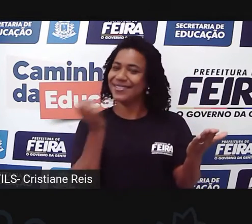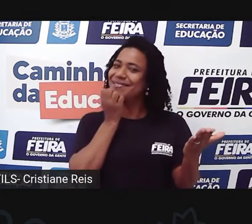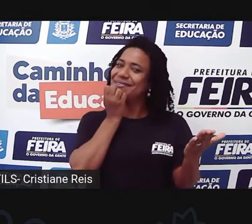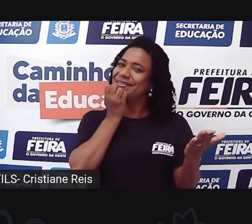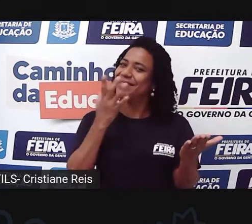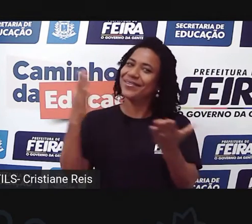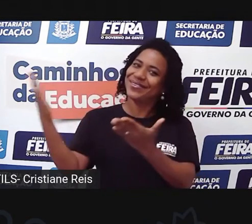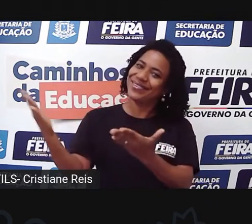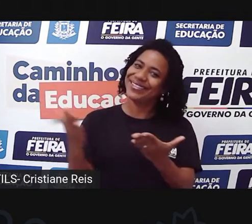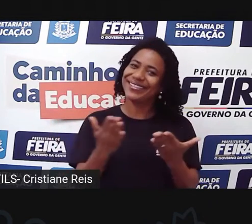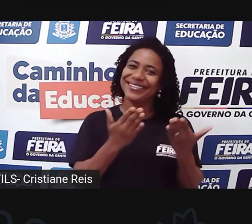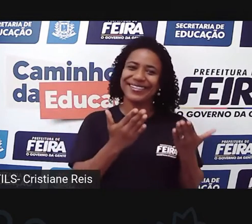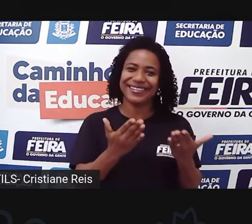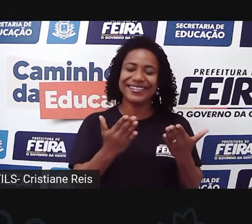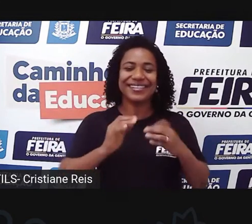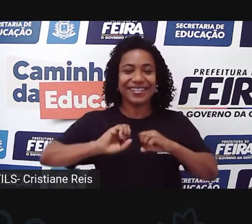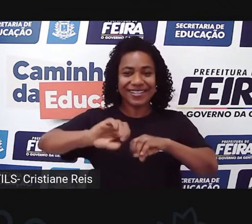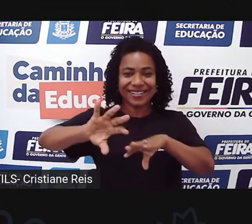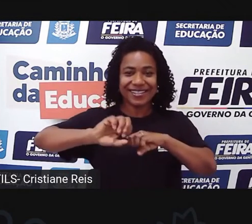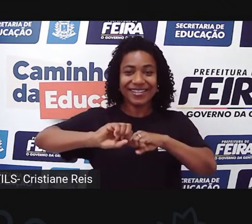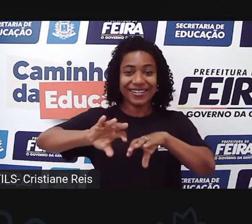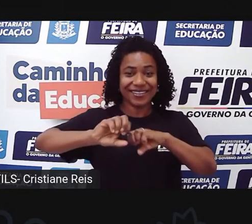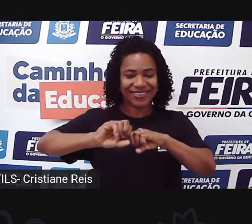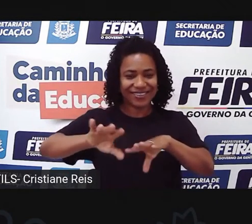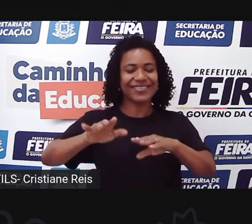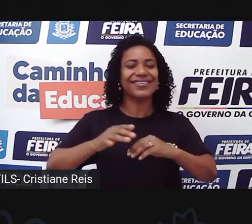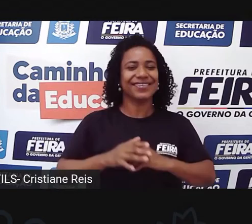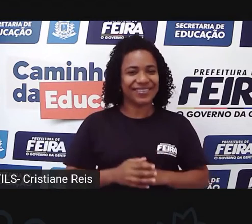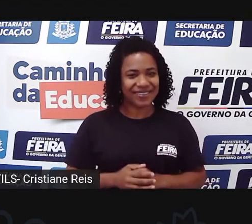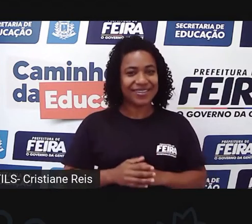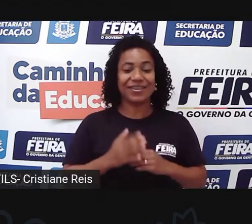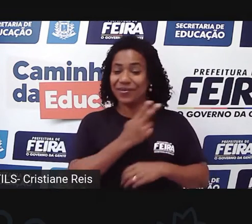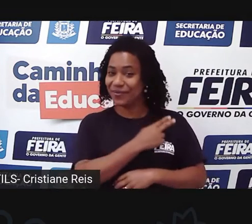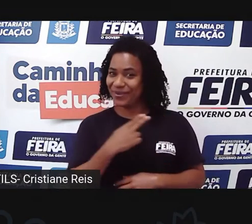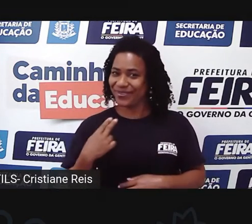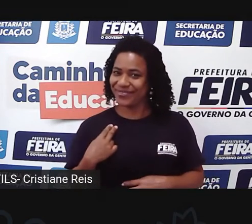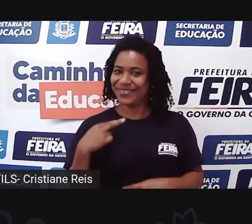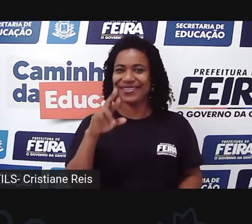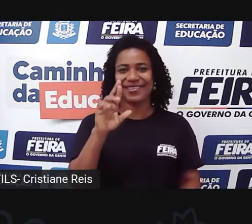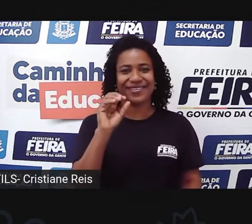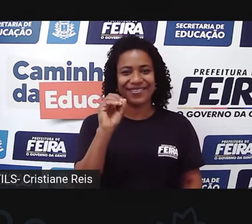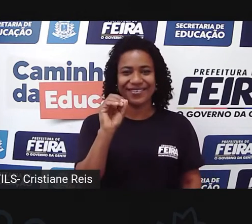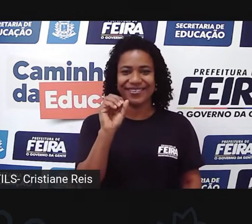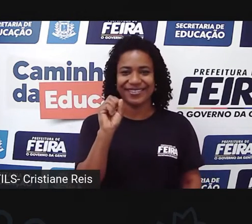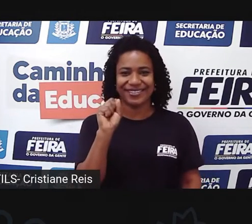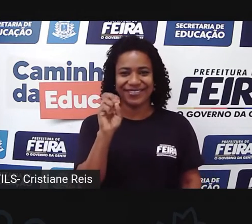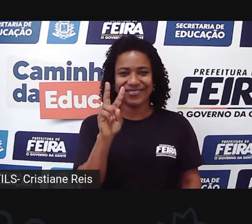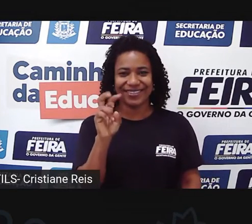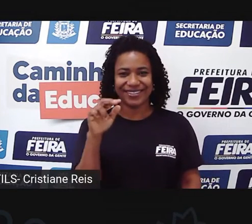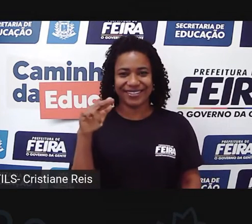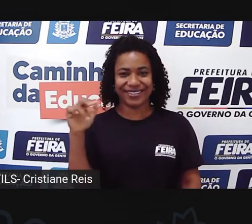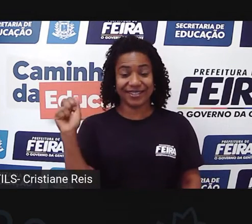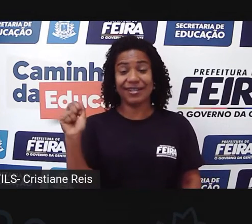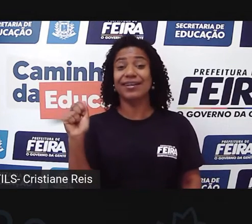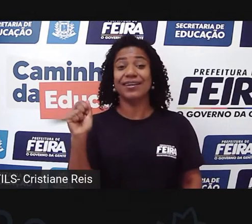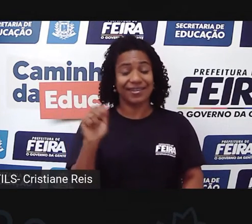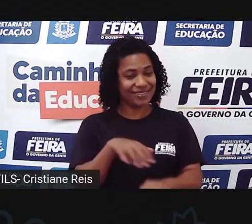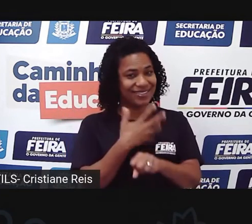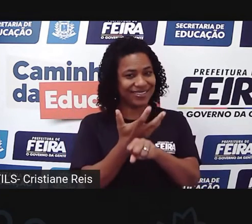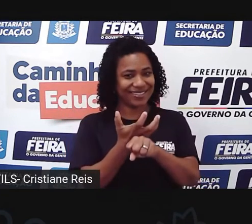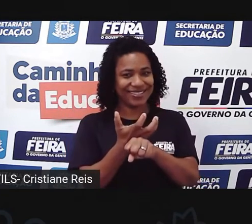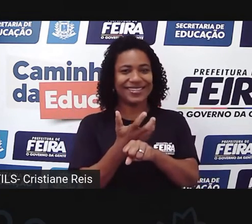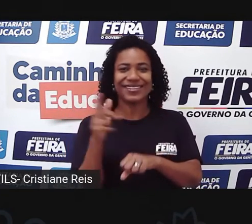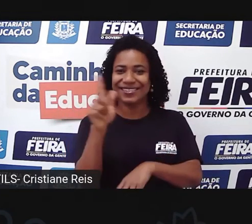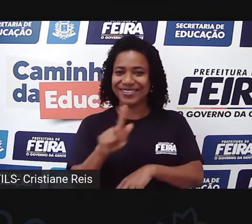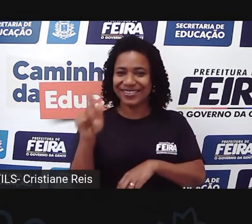-vindos a mais uma aula, né, aqui com a gente. Como vocês sabem, eu sou a professora Rosivanha, eu trabalho com disciplina de geografia, né,